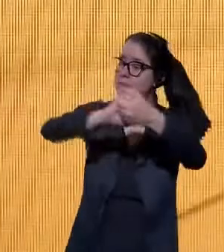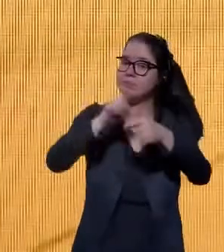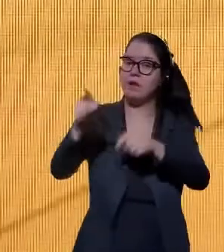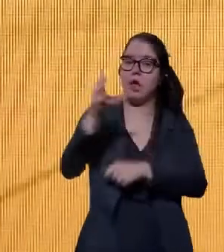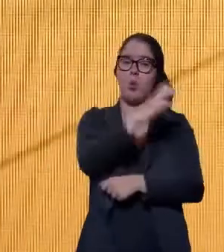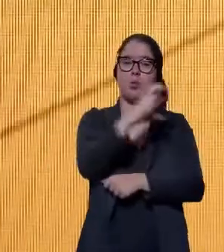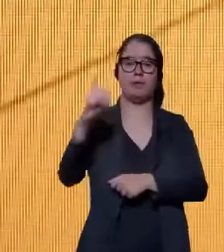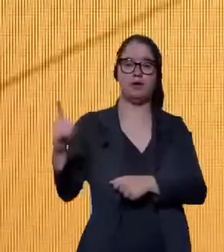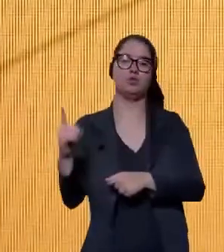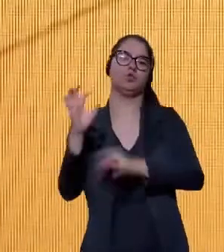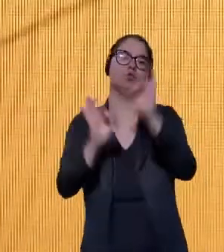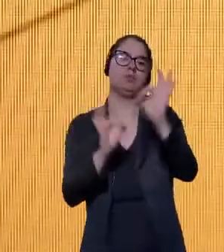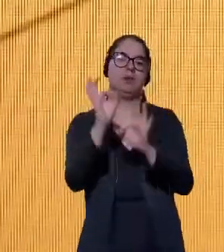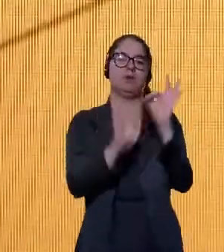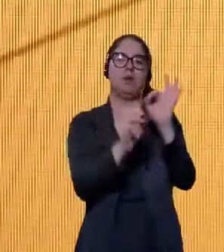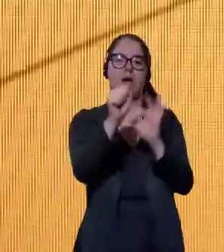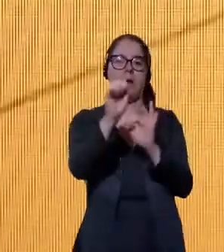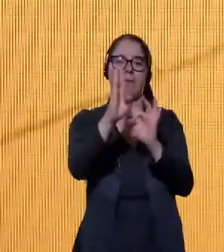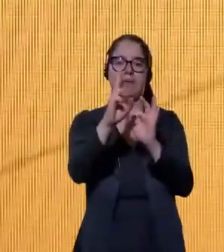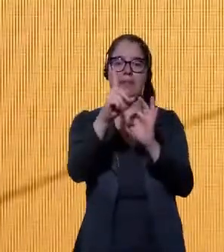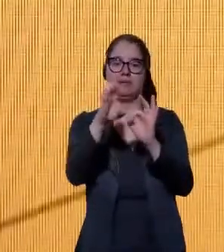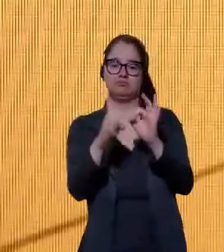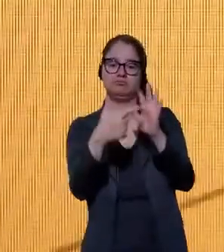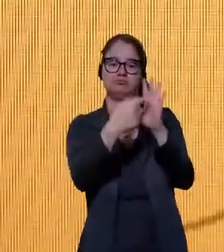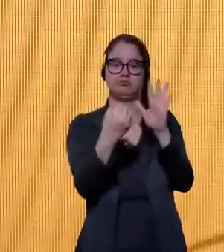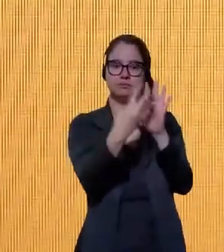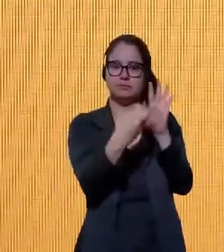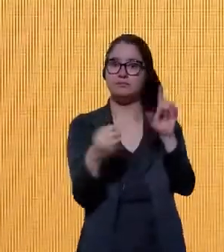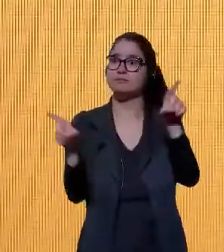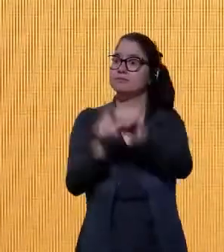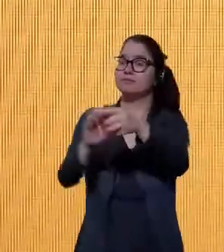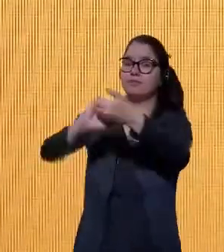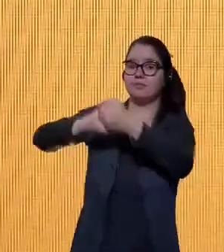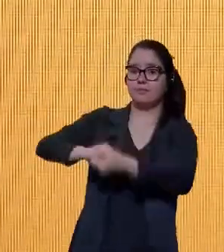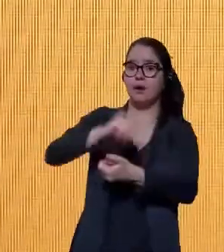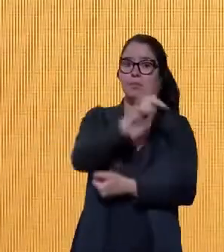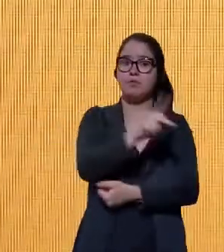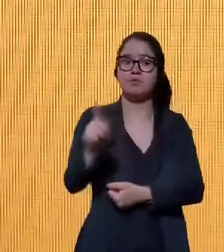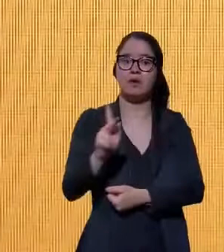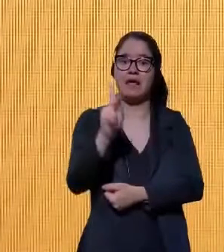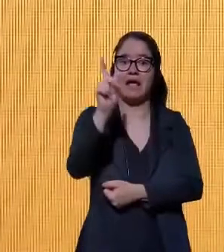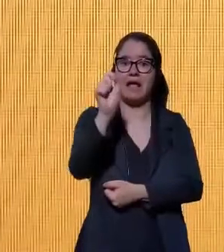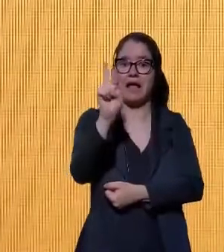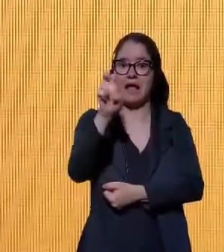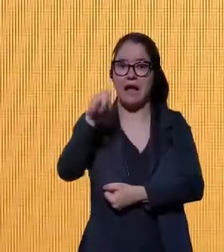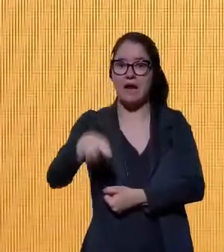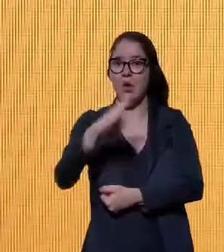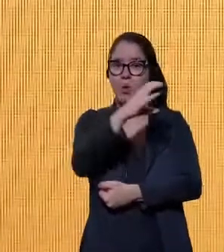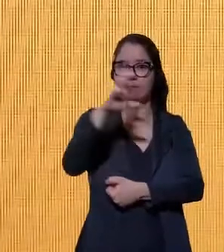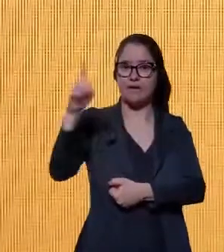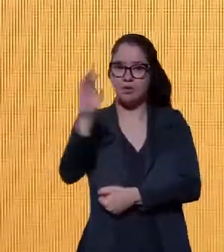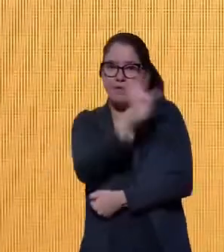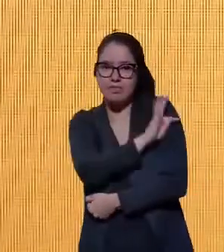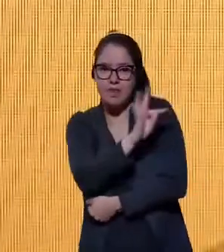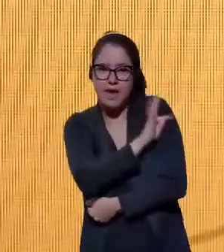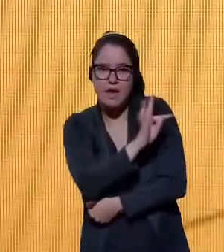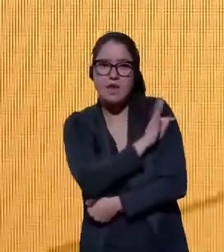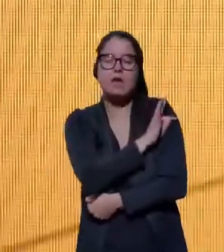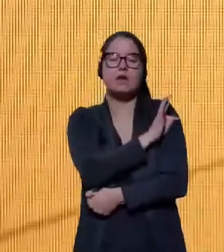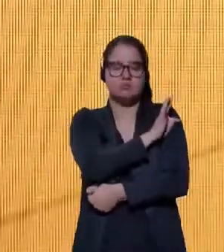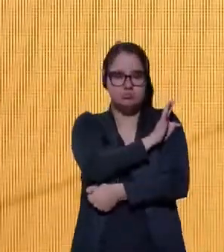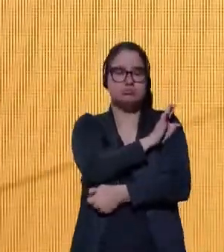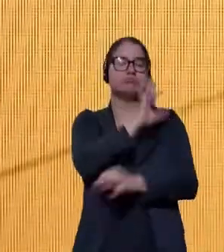do Plano ABDE 2030. Gostaria de cumprimentar também a professora Karin, coordenadora técnica do Plano ABDE